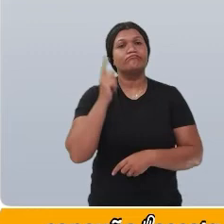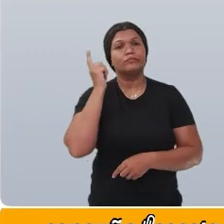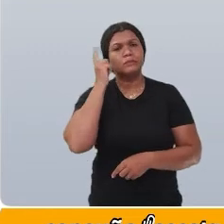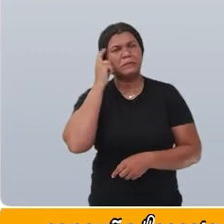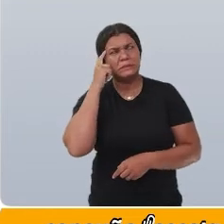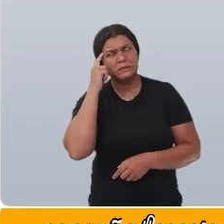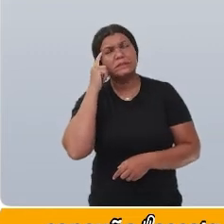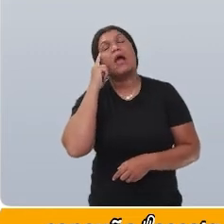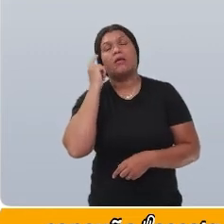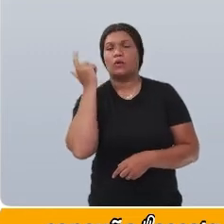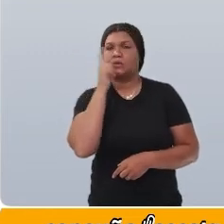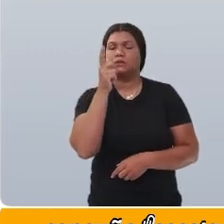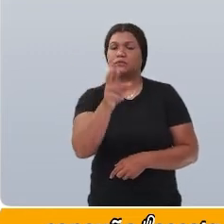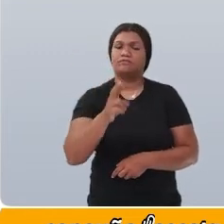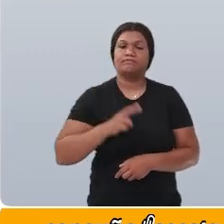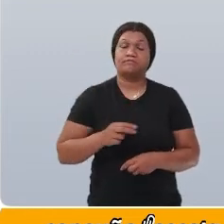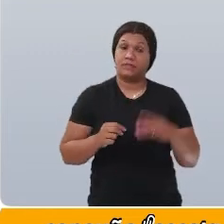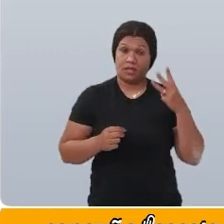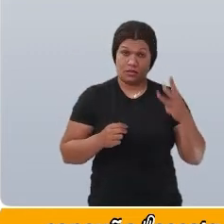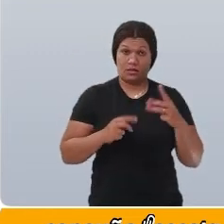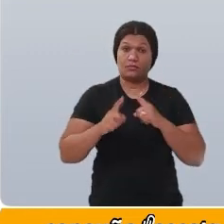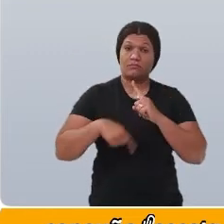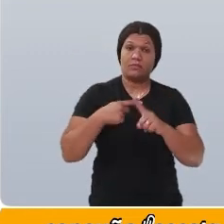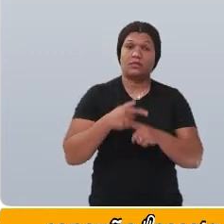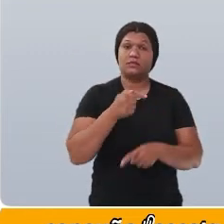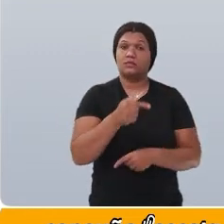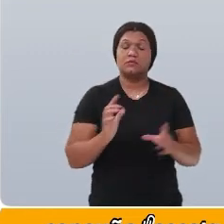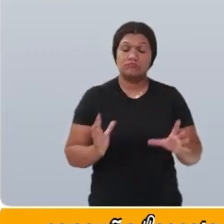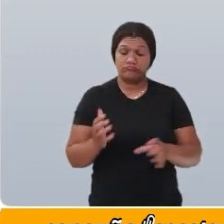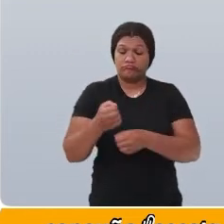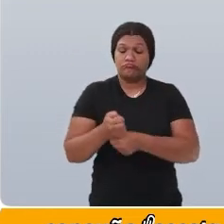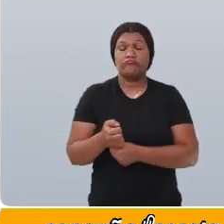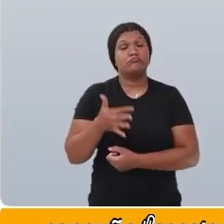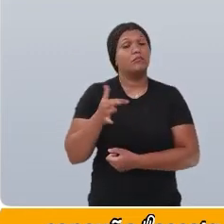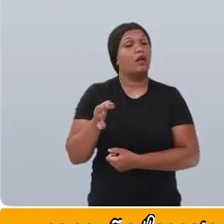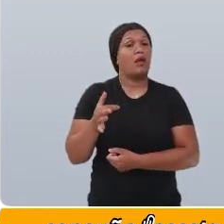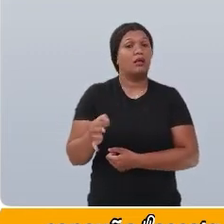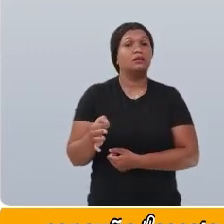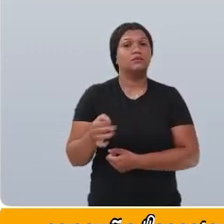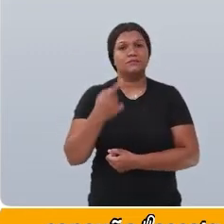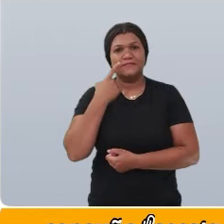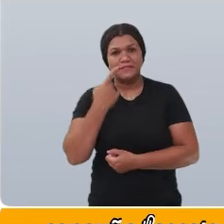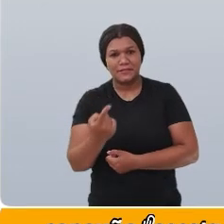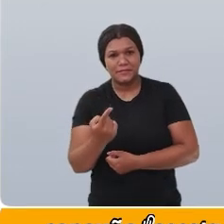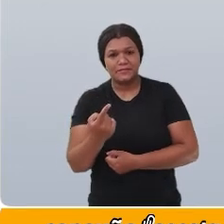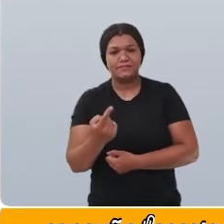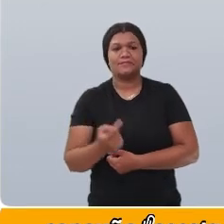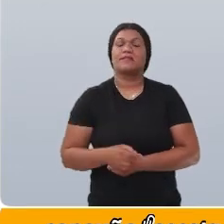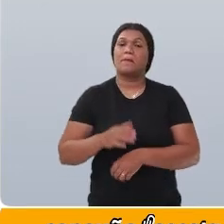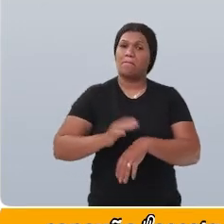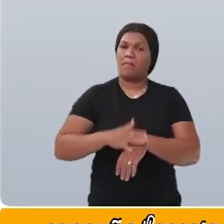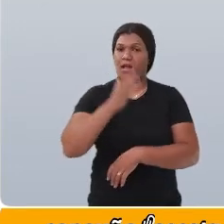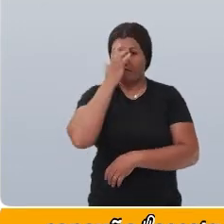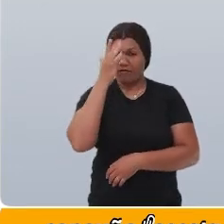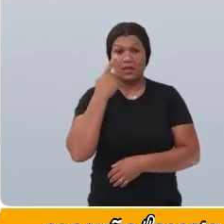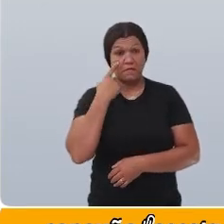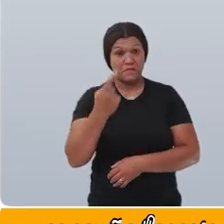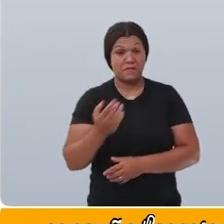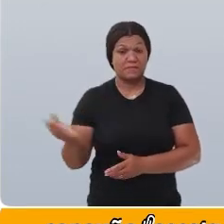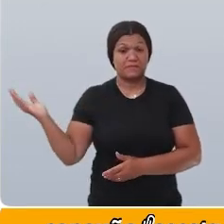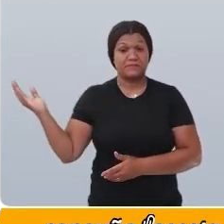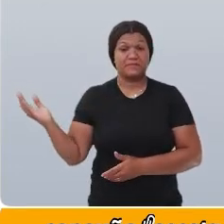fazer de cabeça. 3 mais 7 é 10. Olha só como ficou mais fácil agora.